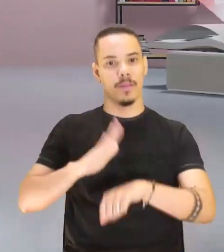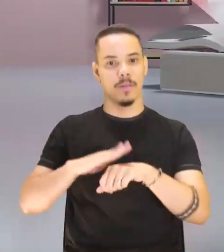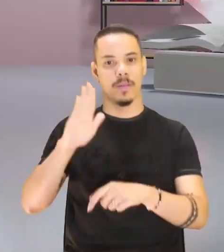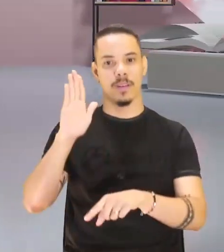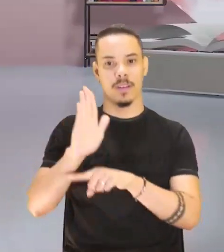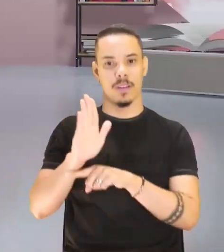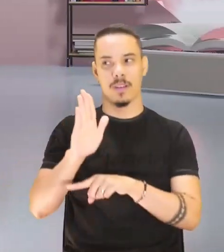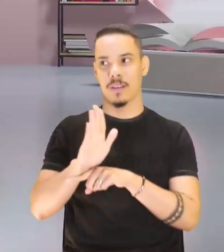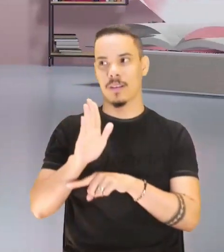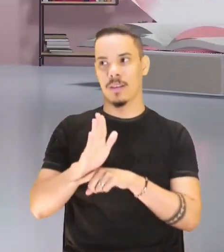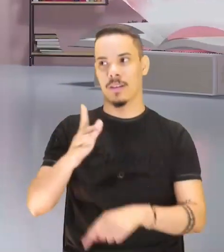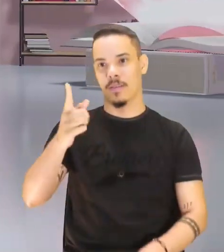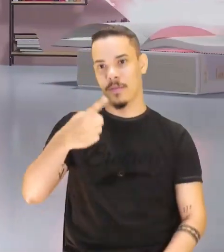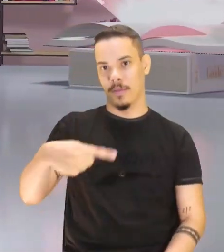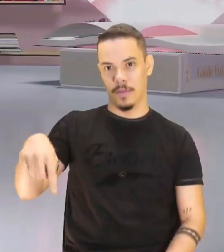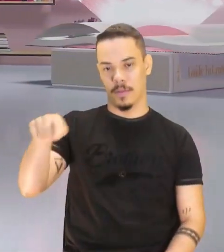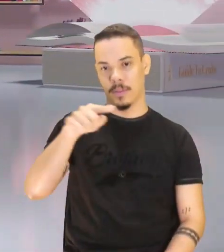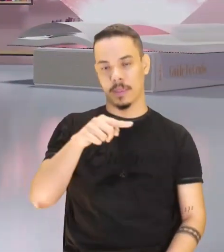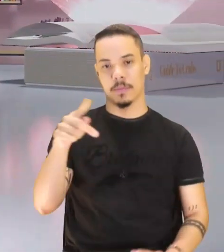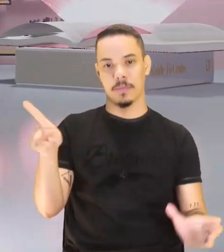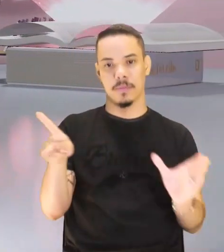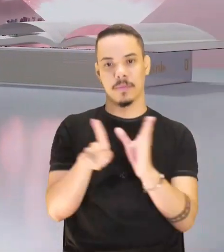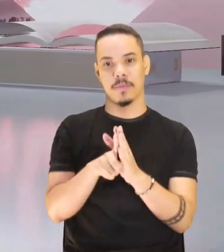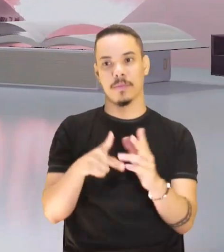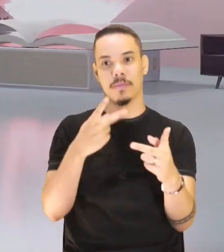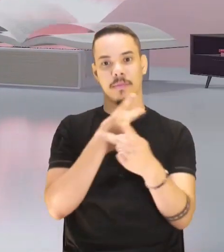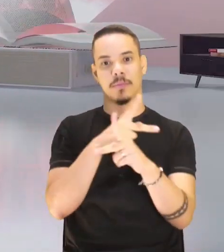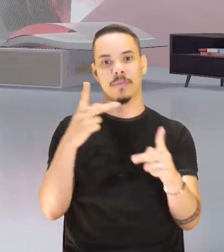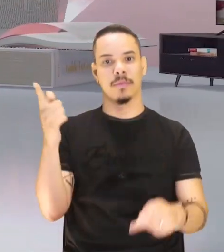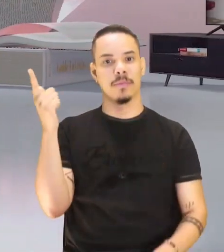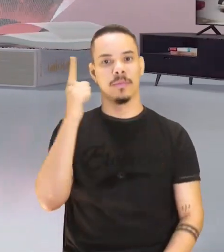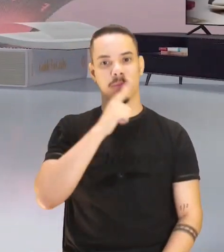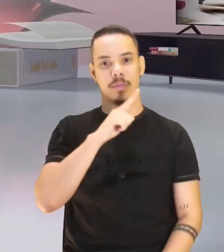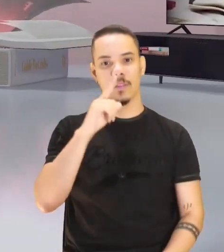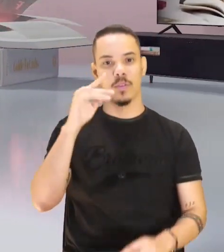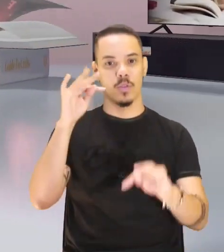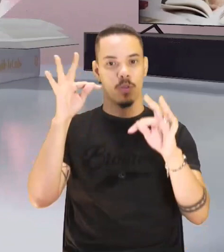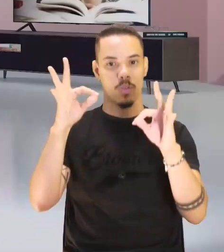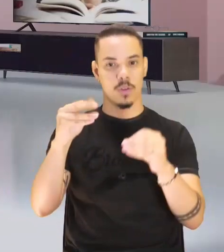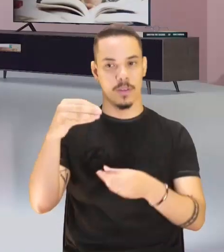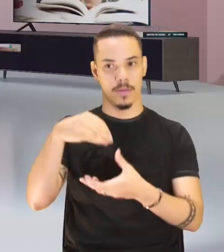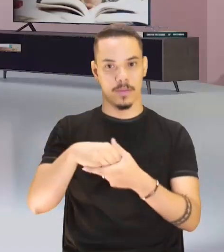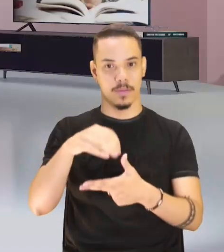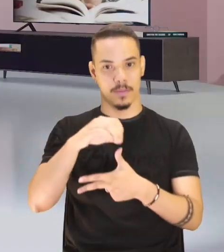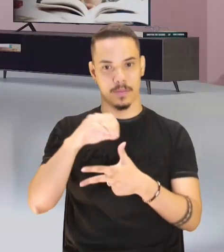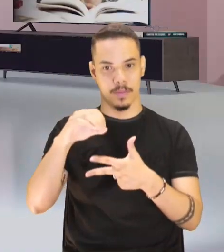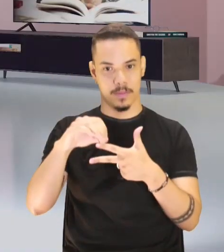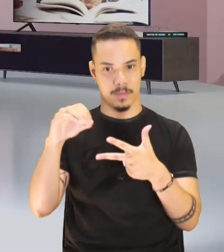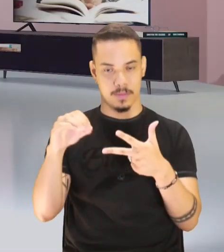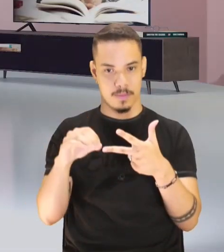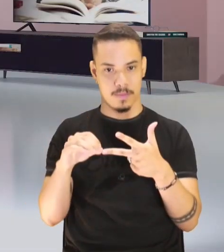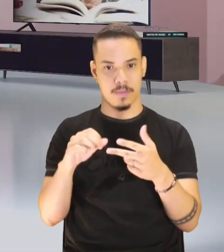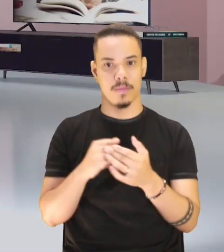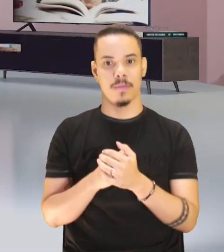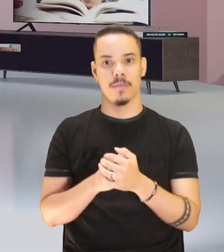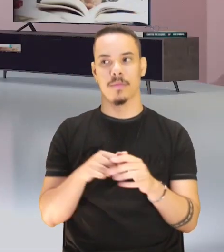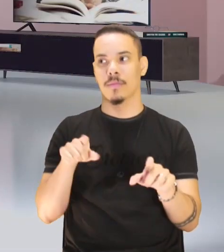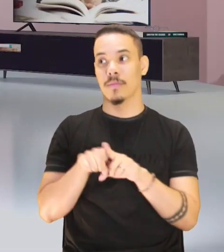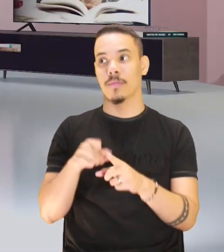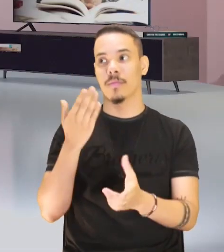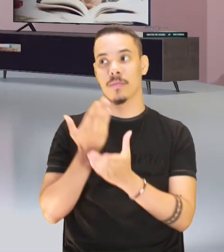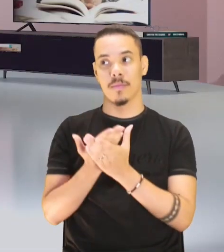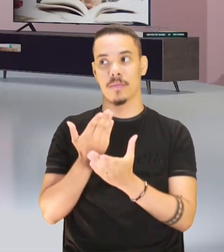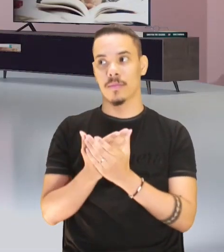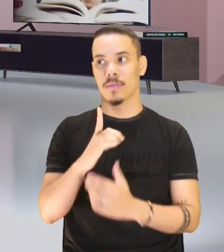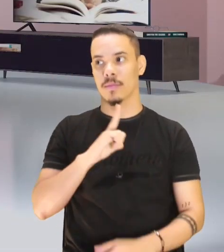auxiliar, certo? Para você gabaritar total no Enem, ok? Olha só, além das nossas aulas, eu tenho